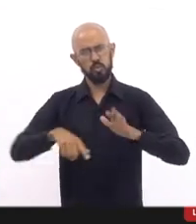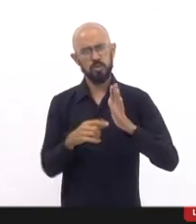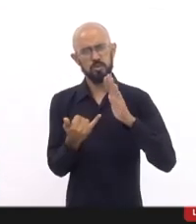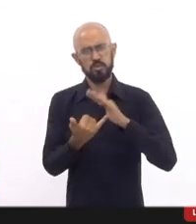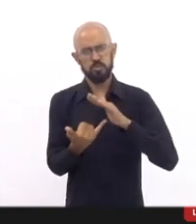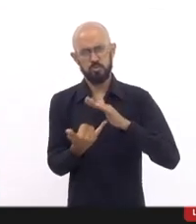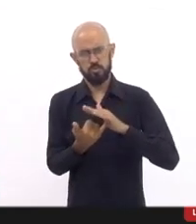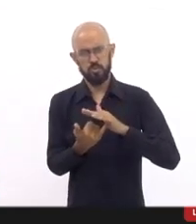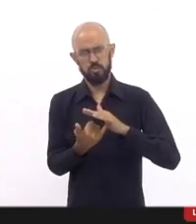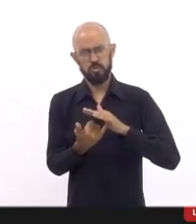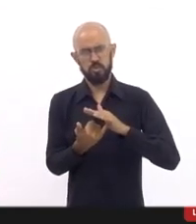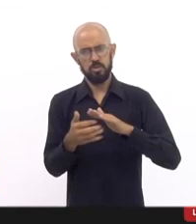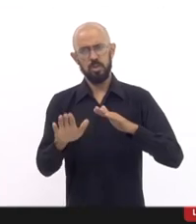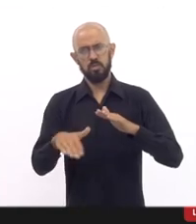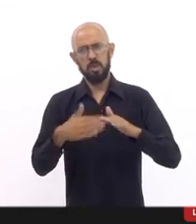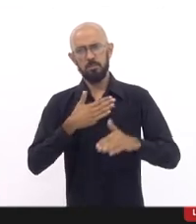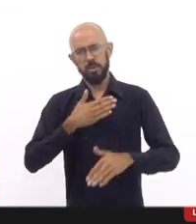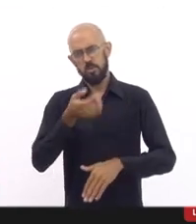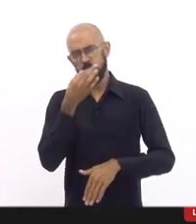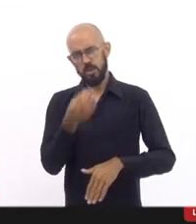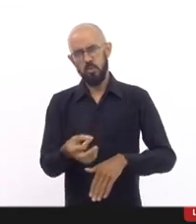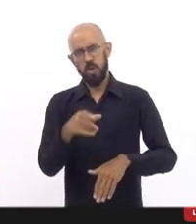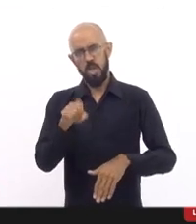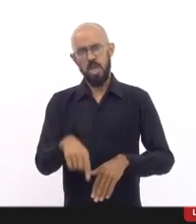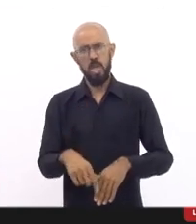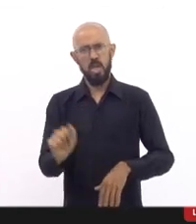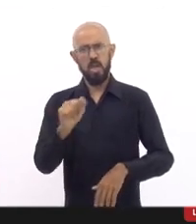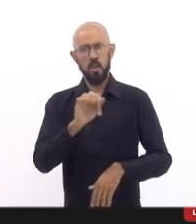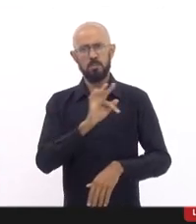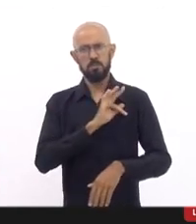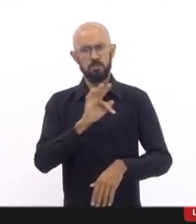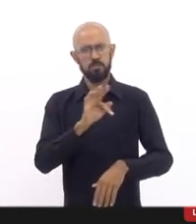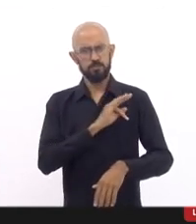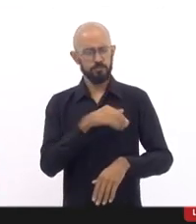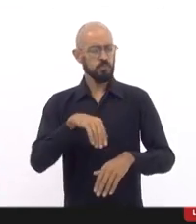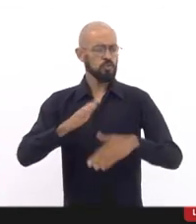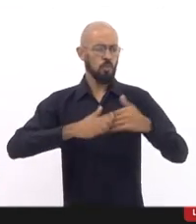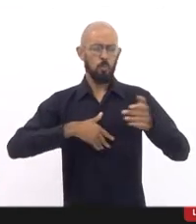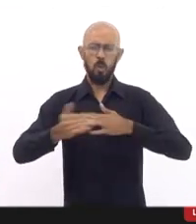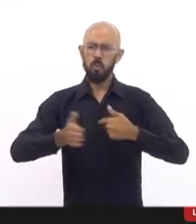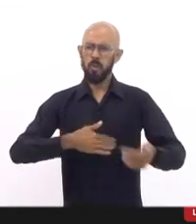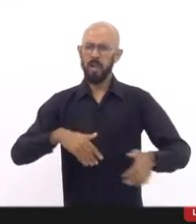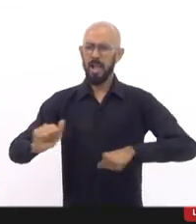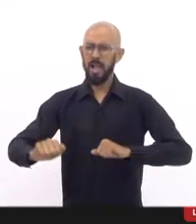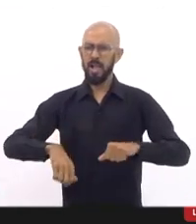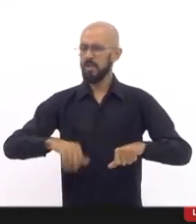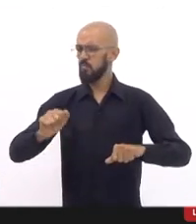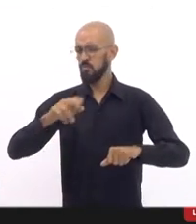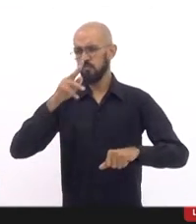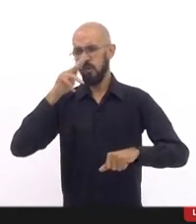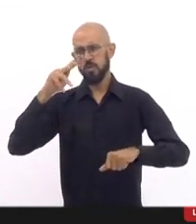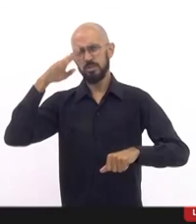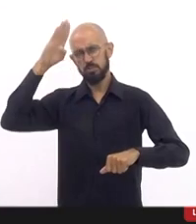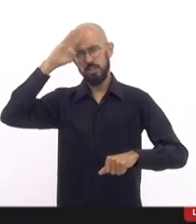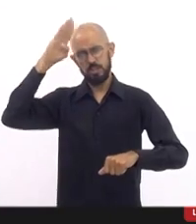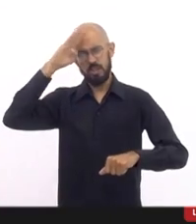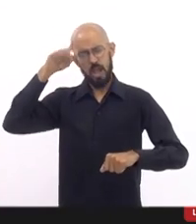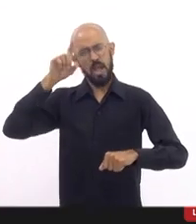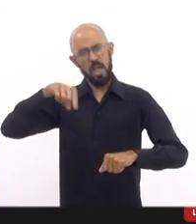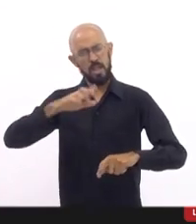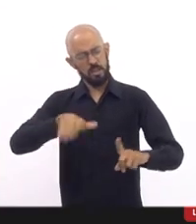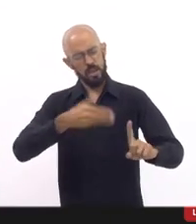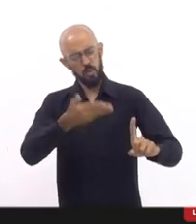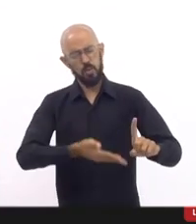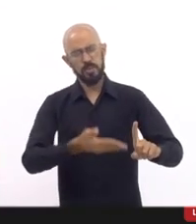ponto de vista das forças policiais, das forças armadas, é muito importante que se reconheça quais são as bases da nossa